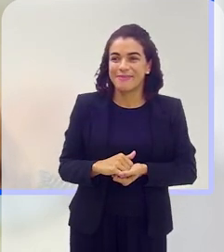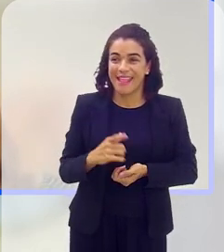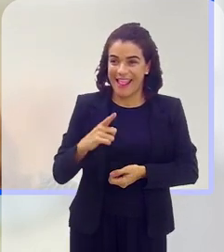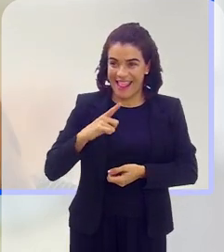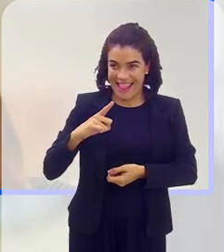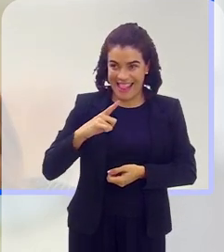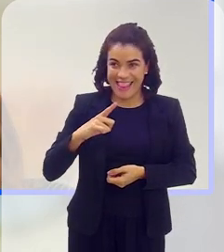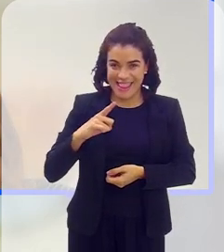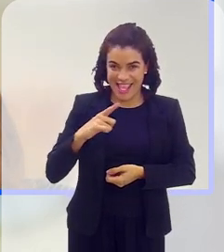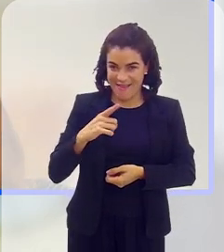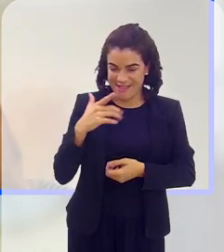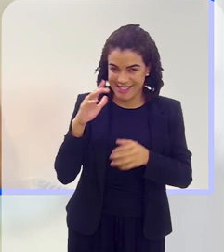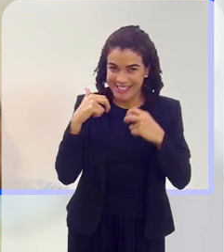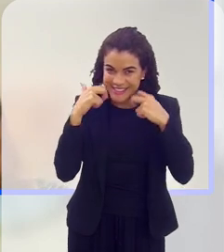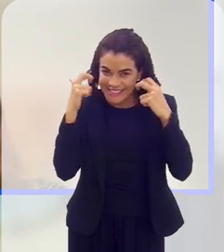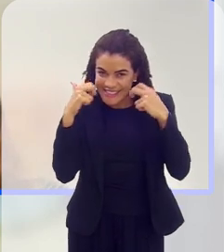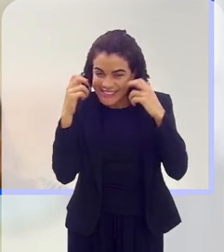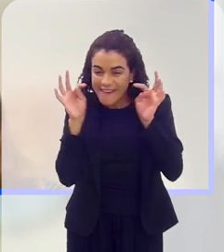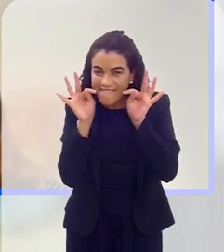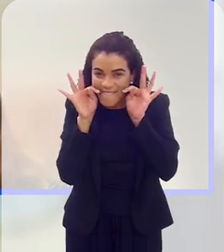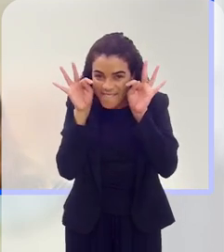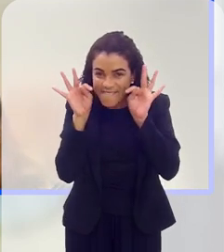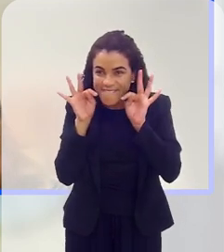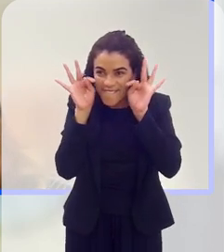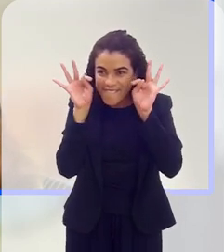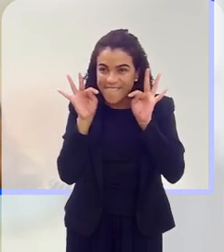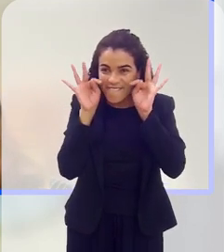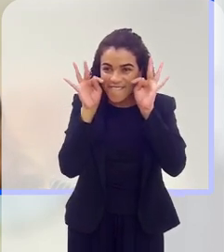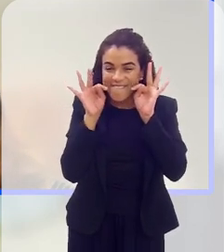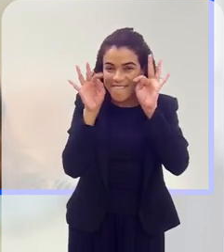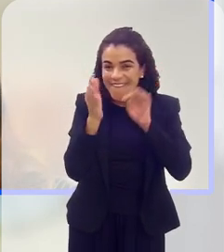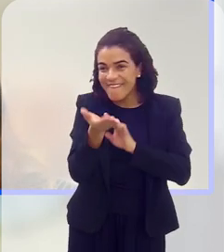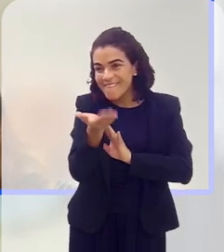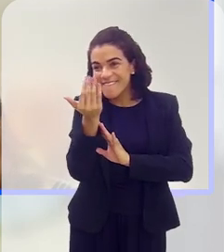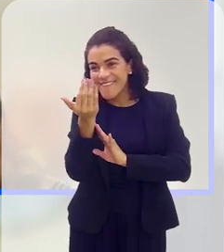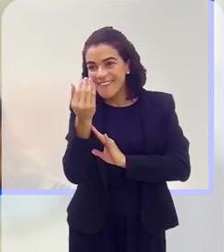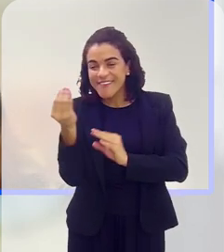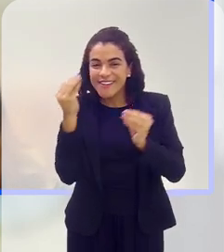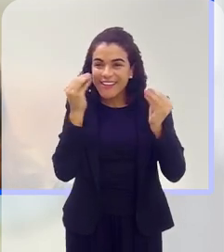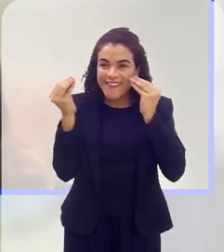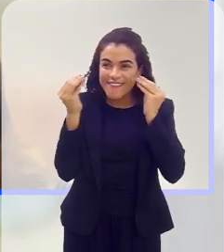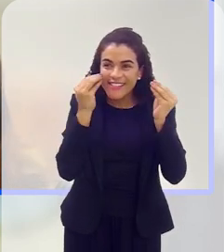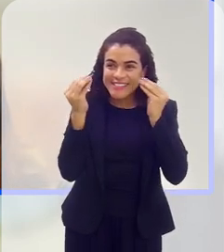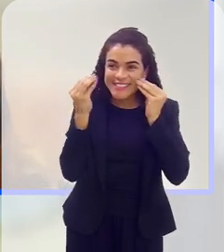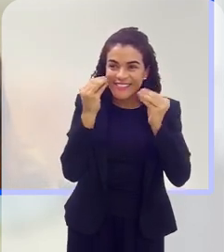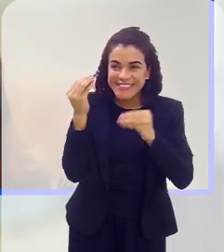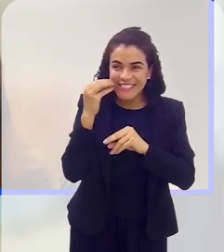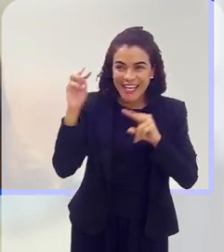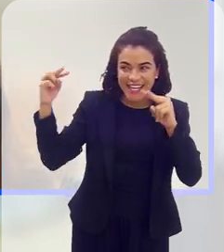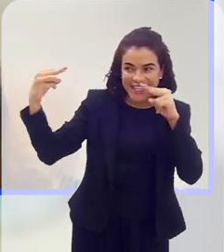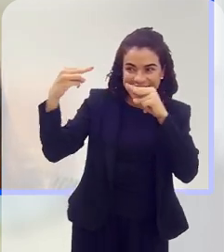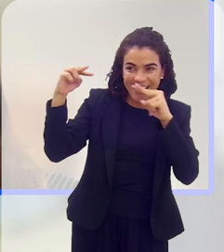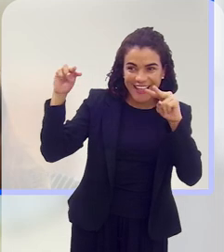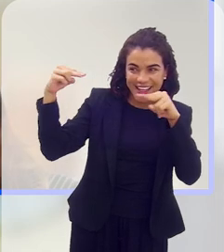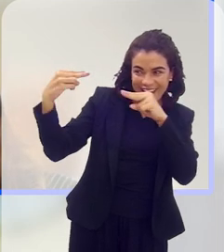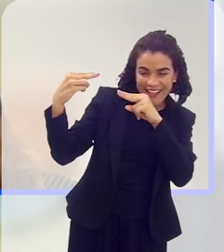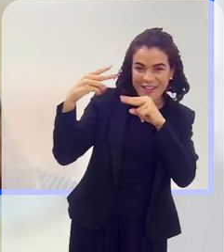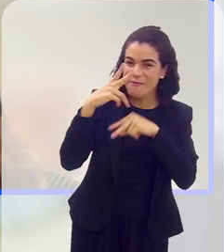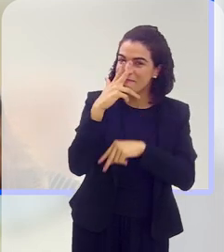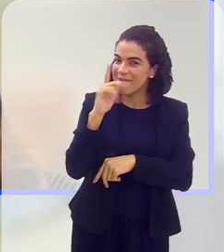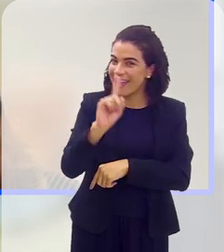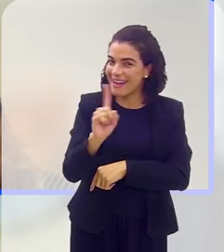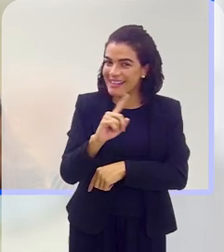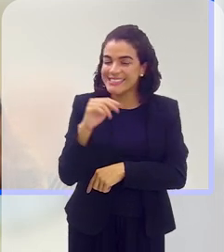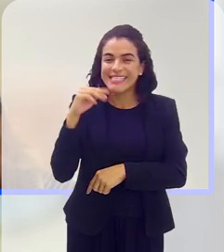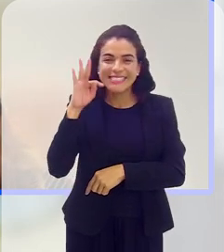Ela está aqui, mas não está querendo aparecer, não, é tímida. Ô Liz, vem dar um oizinho para a gente. Olha o estacinho dela, não parece